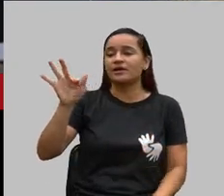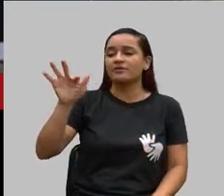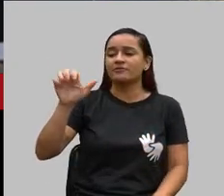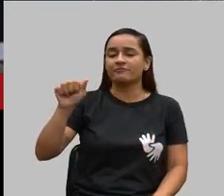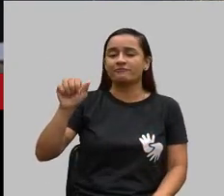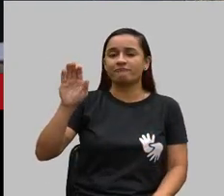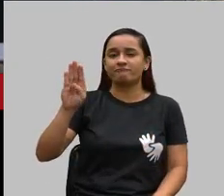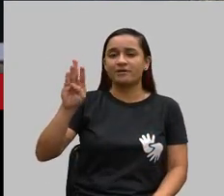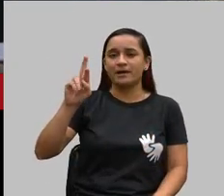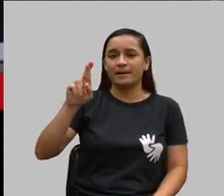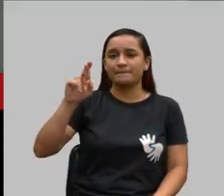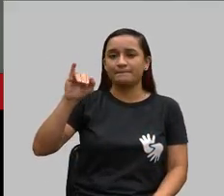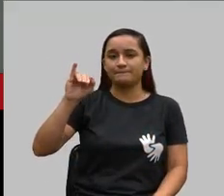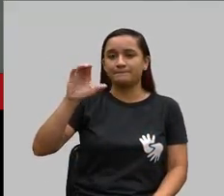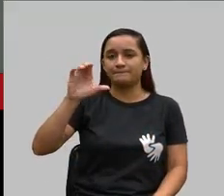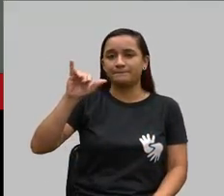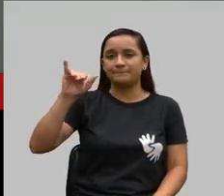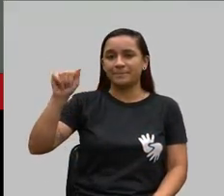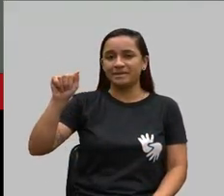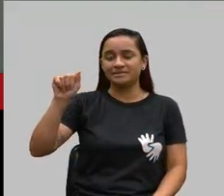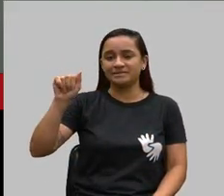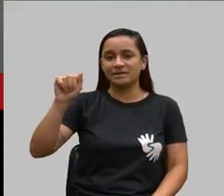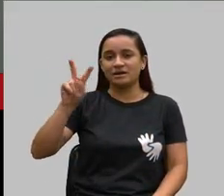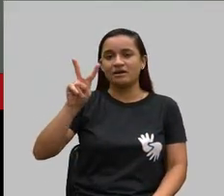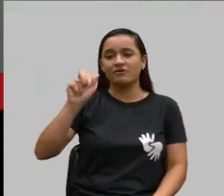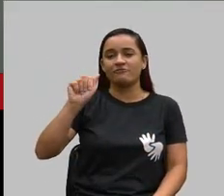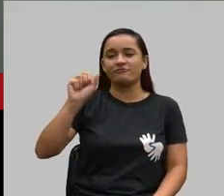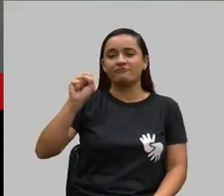Vasconcelos, que está de forma remota.